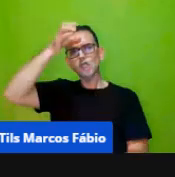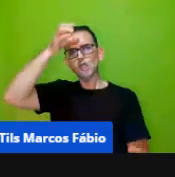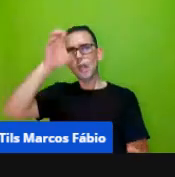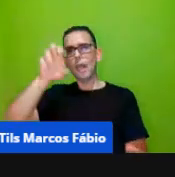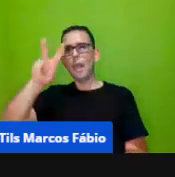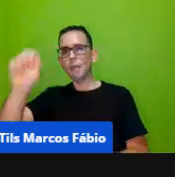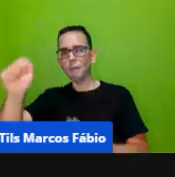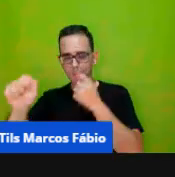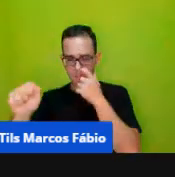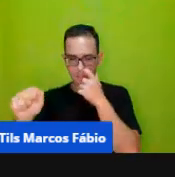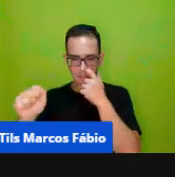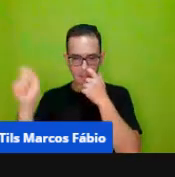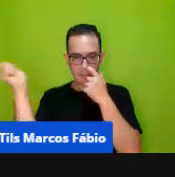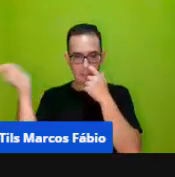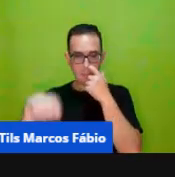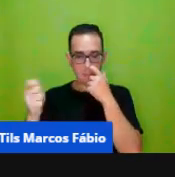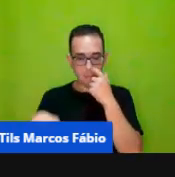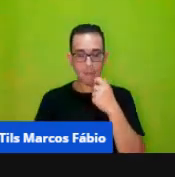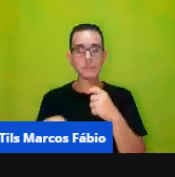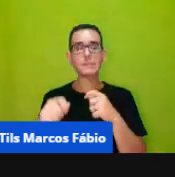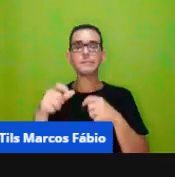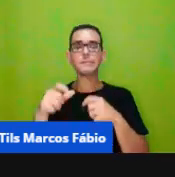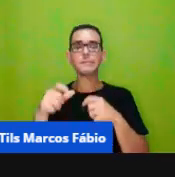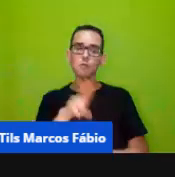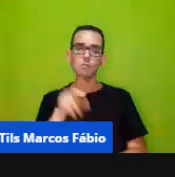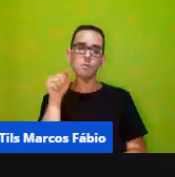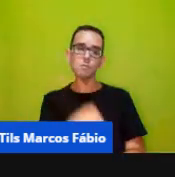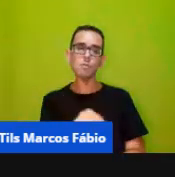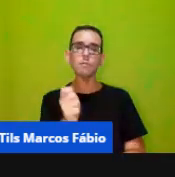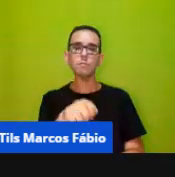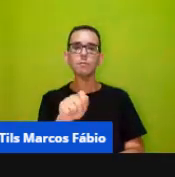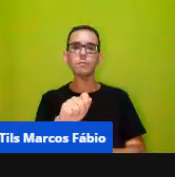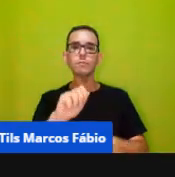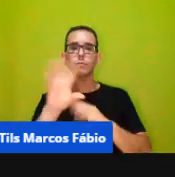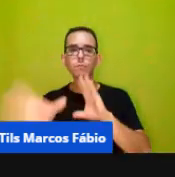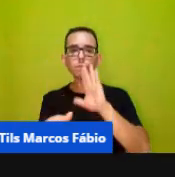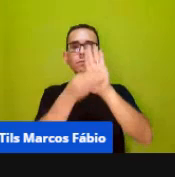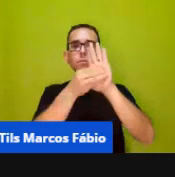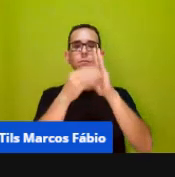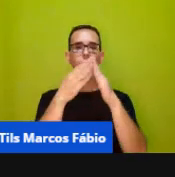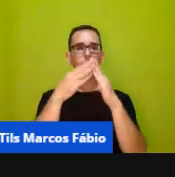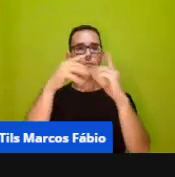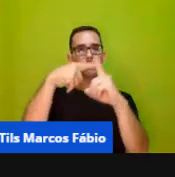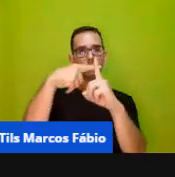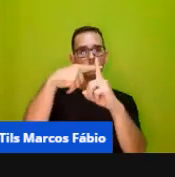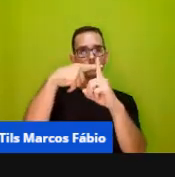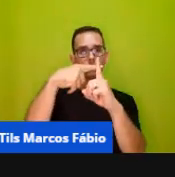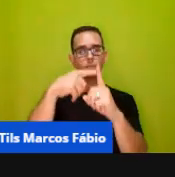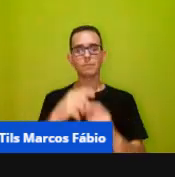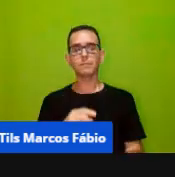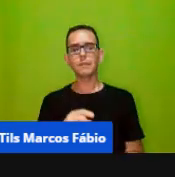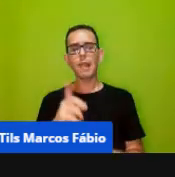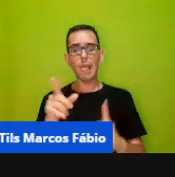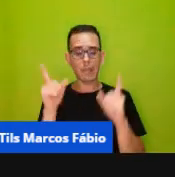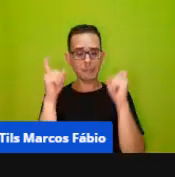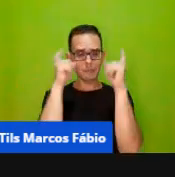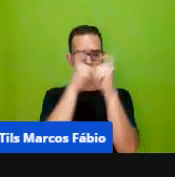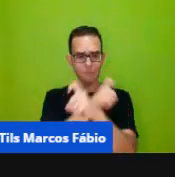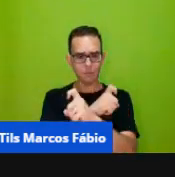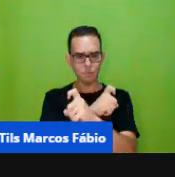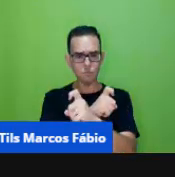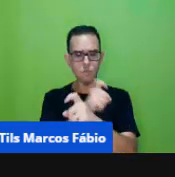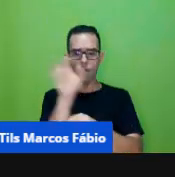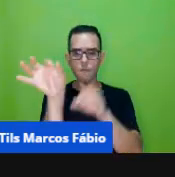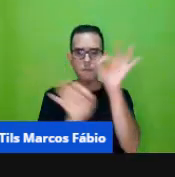reconstruísse ela através do material que ela tem também é um desafio né um desafio ali construir representar montar esse quebra